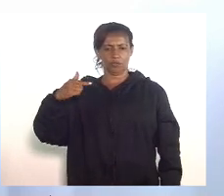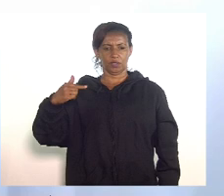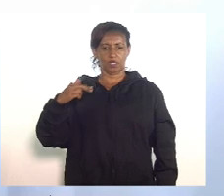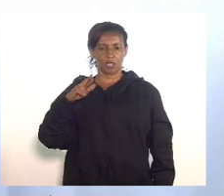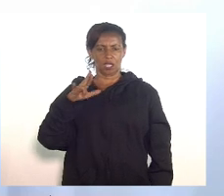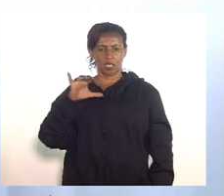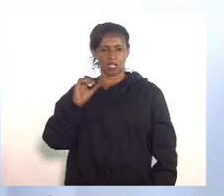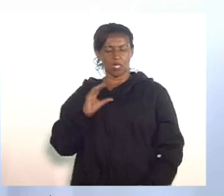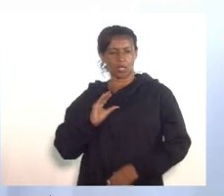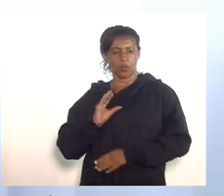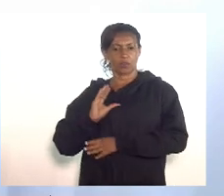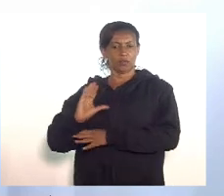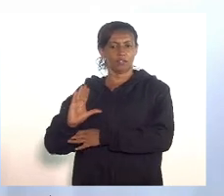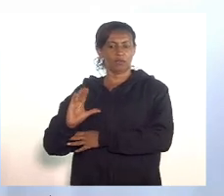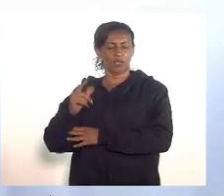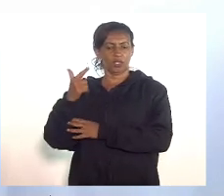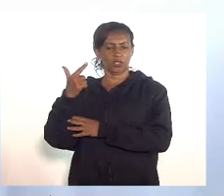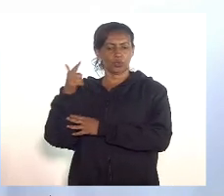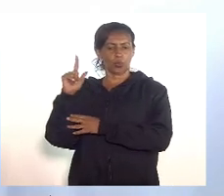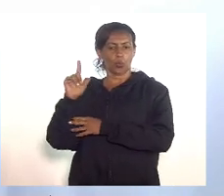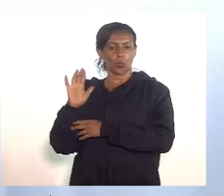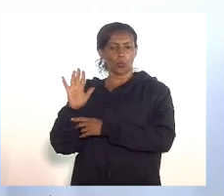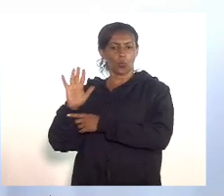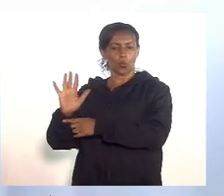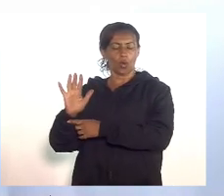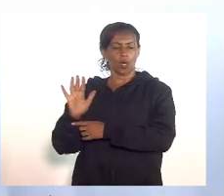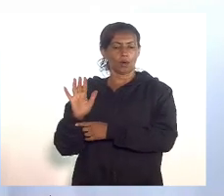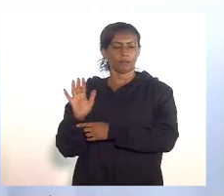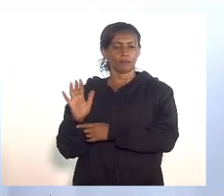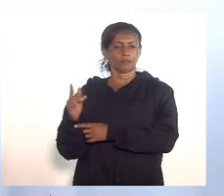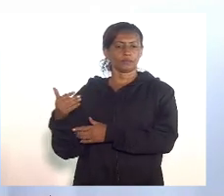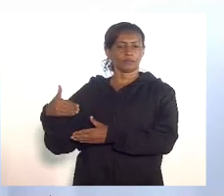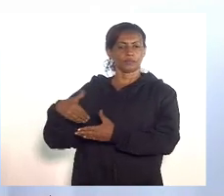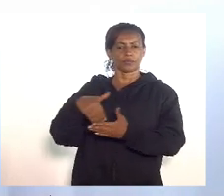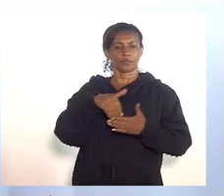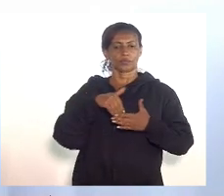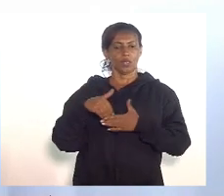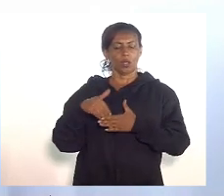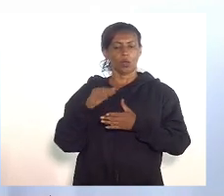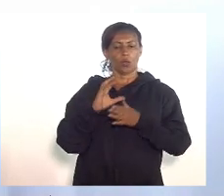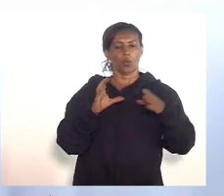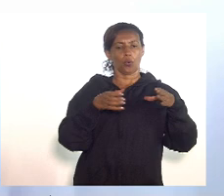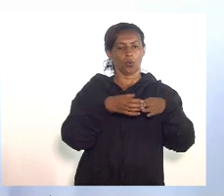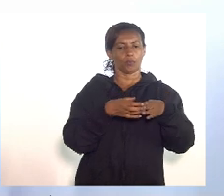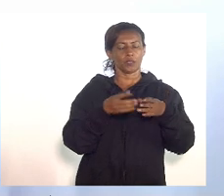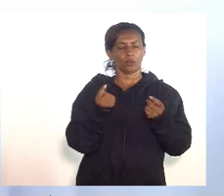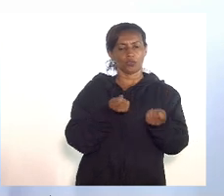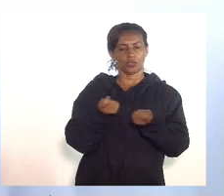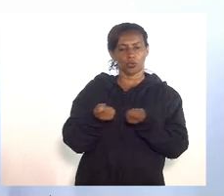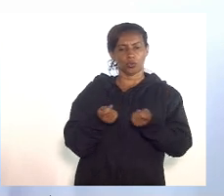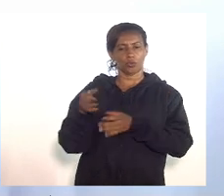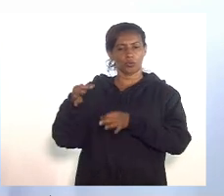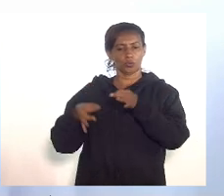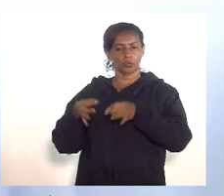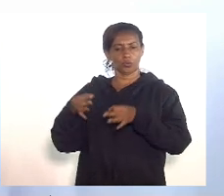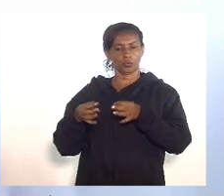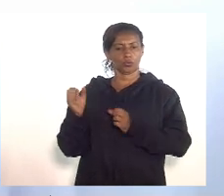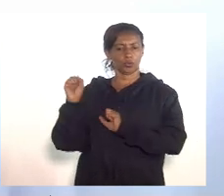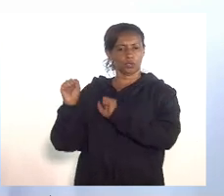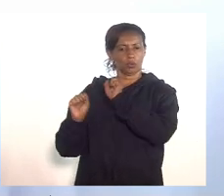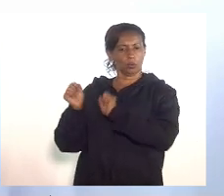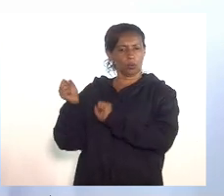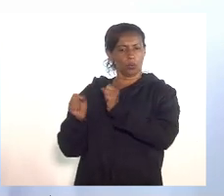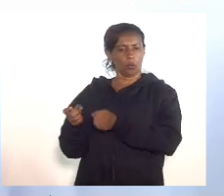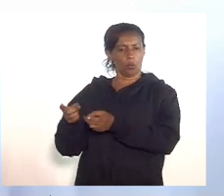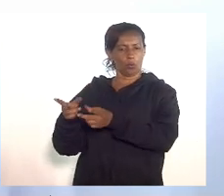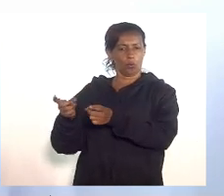da outras providências pendente de pareceres das comissões de construção e justiça de economia indústria e comércio